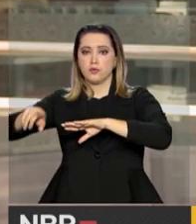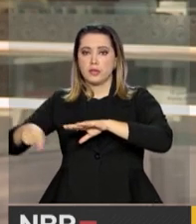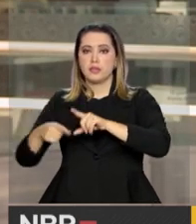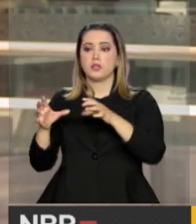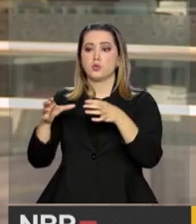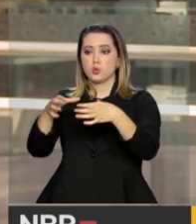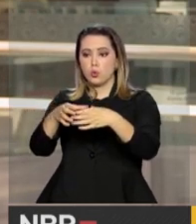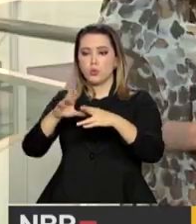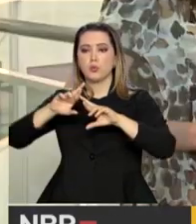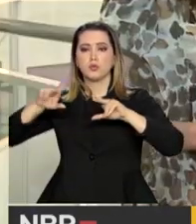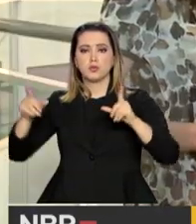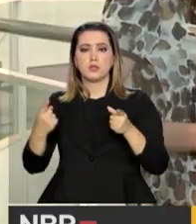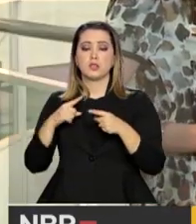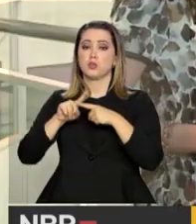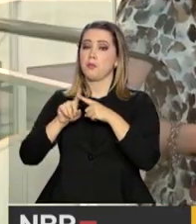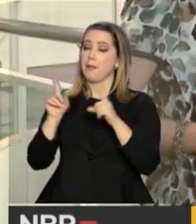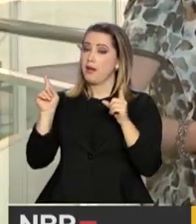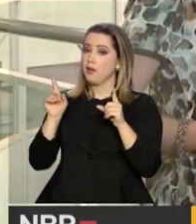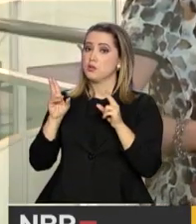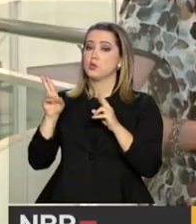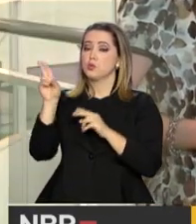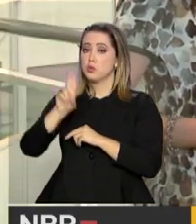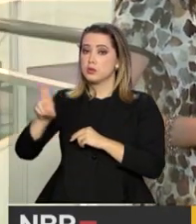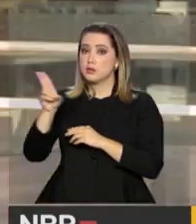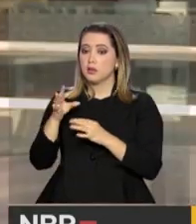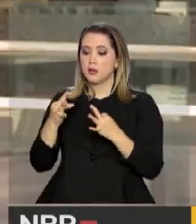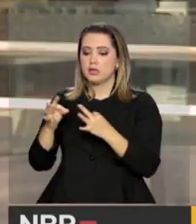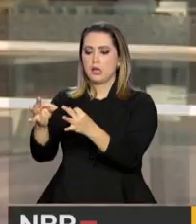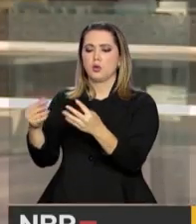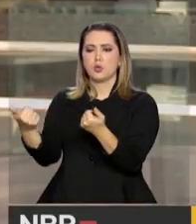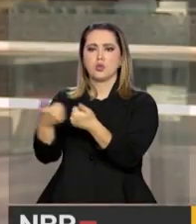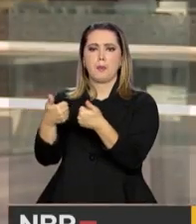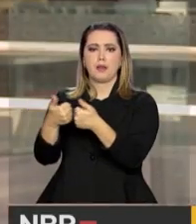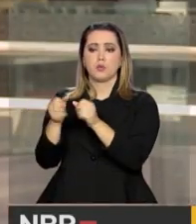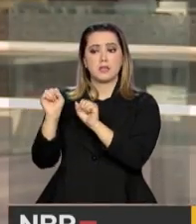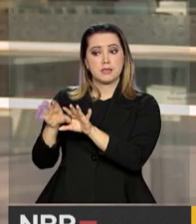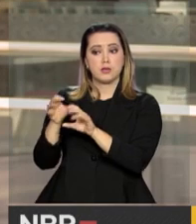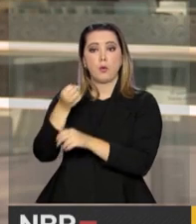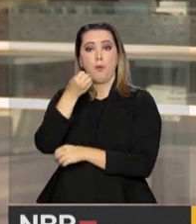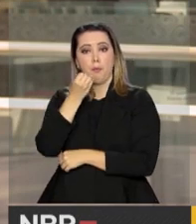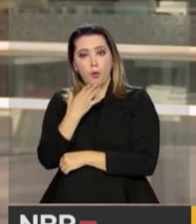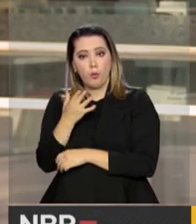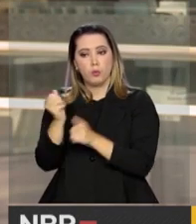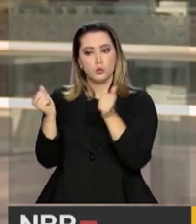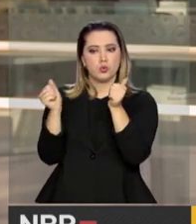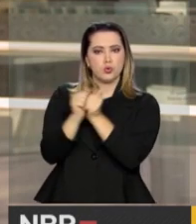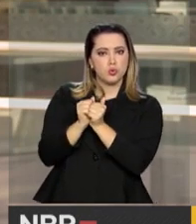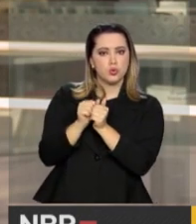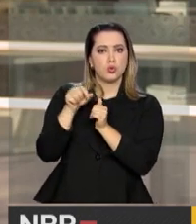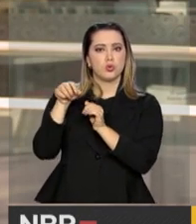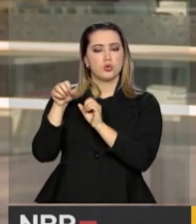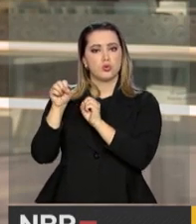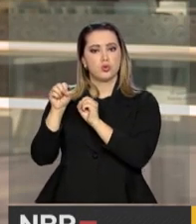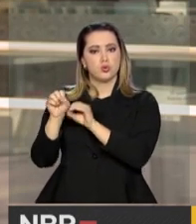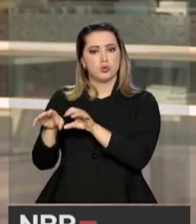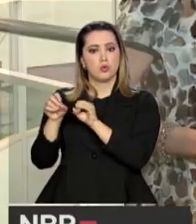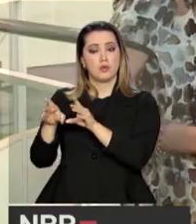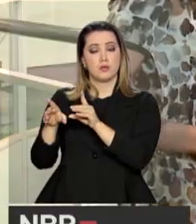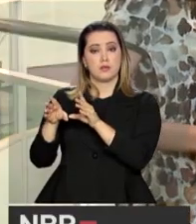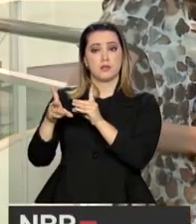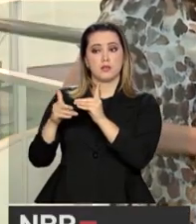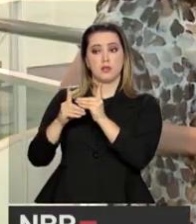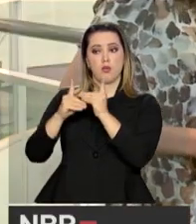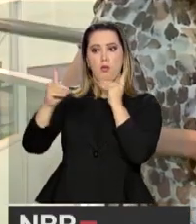o direcionamento do uso da tecnologia para aproximar o ensino de qualidade ao público que está distante.